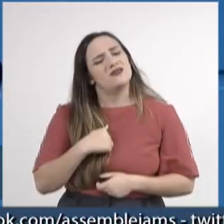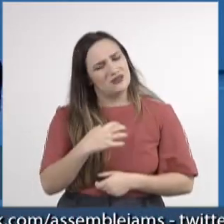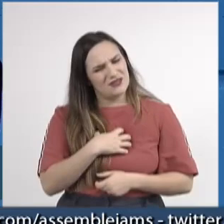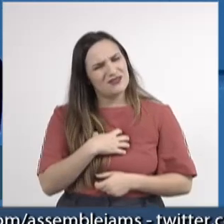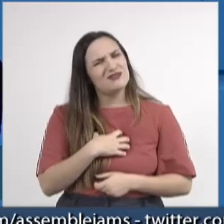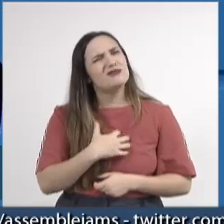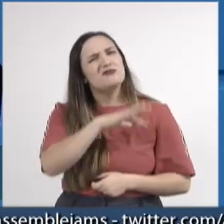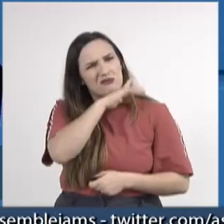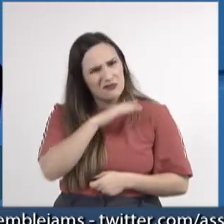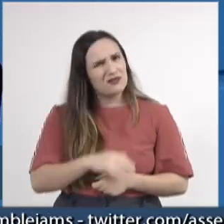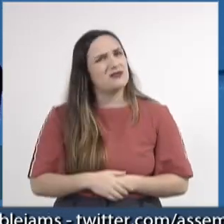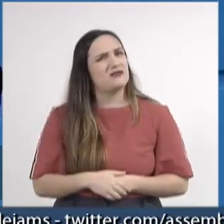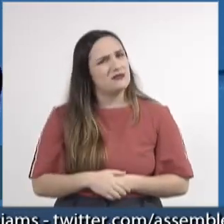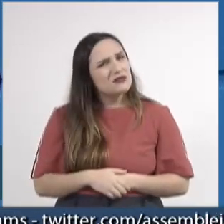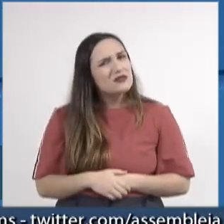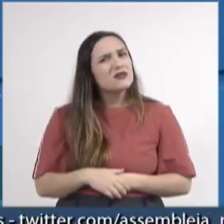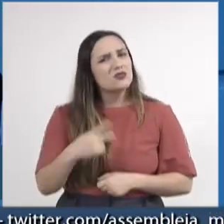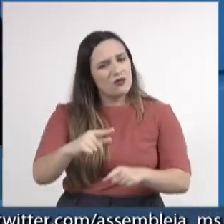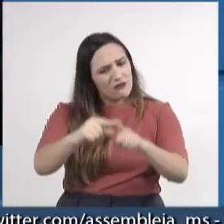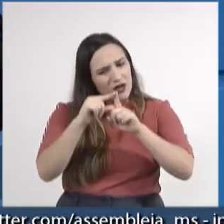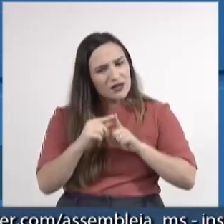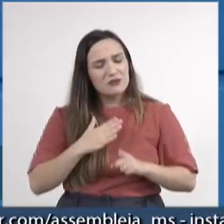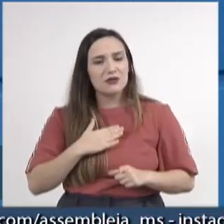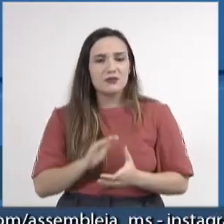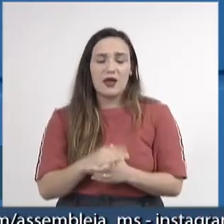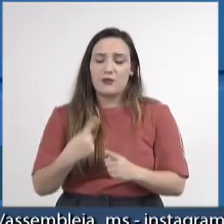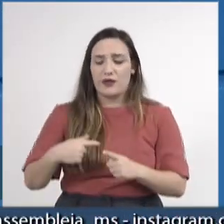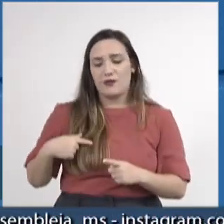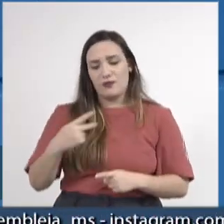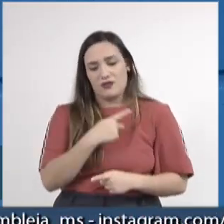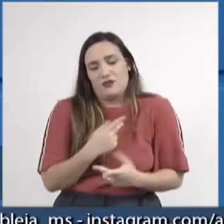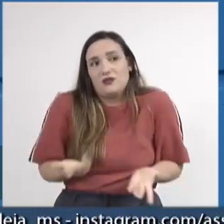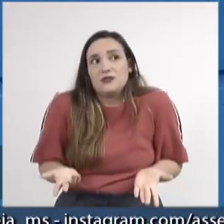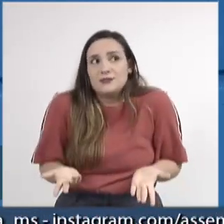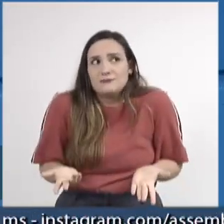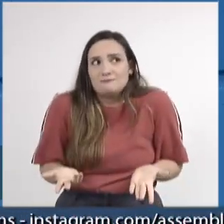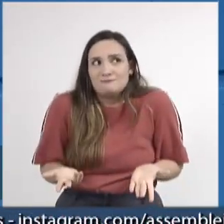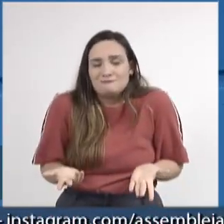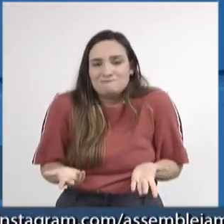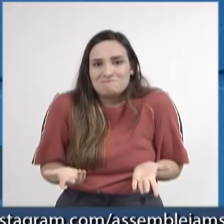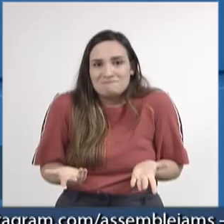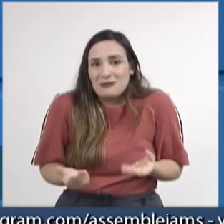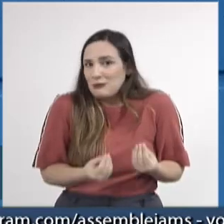atingido quando a pessoa fala, ah, mas ele é pastor. Então, peraí,